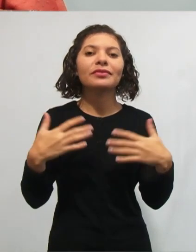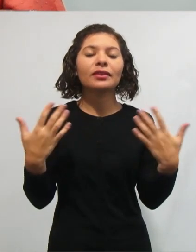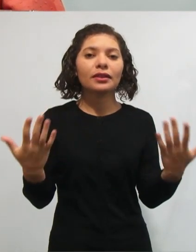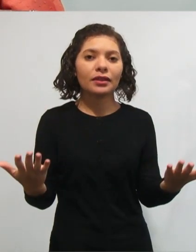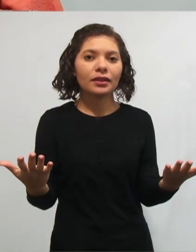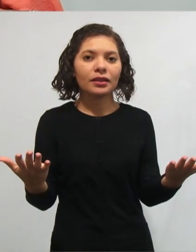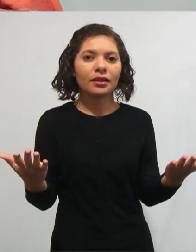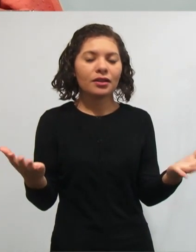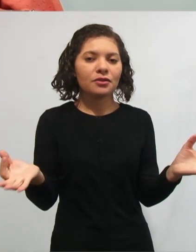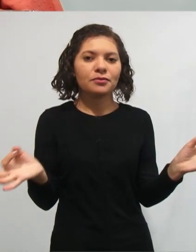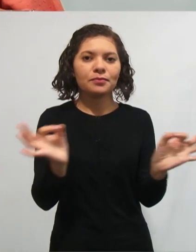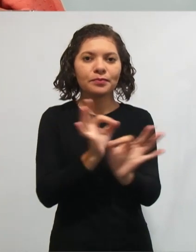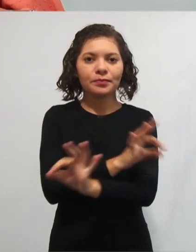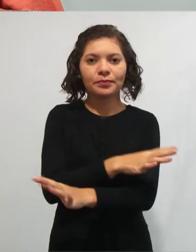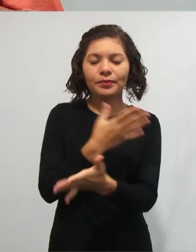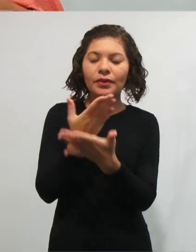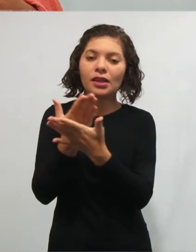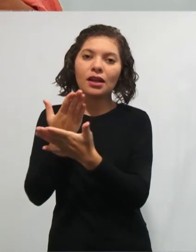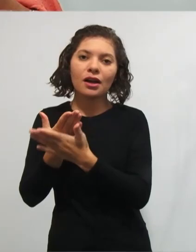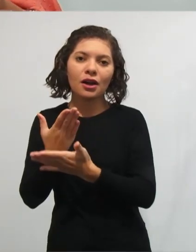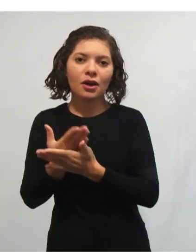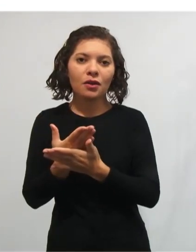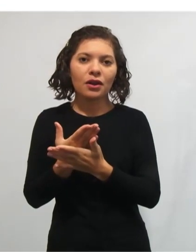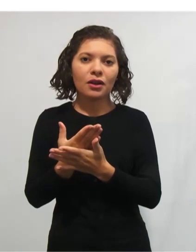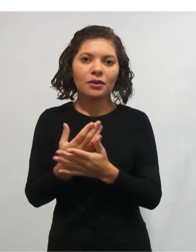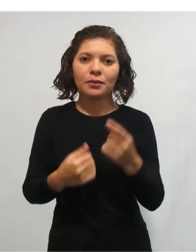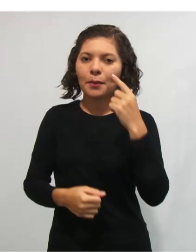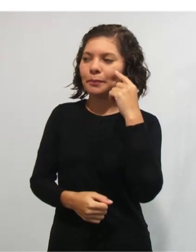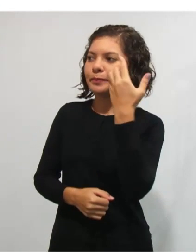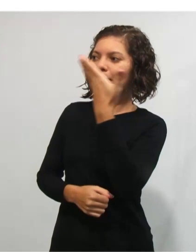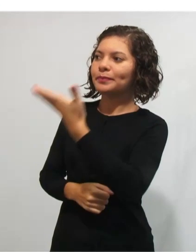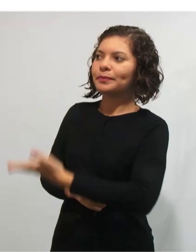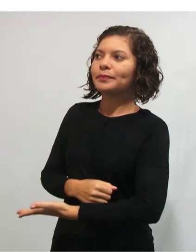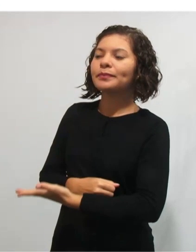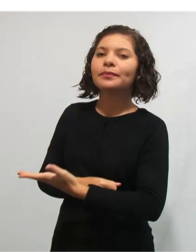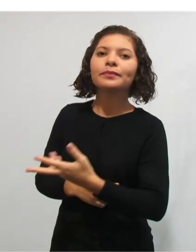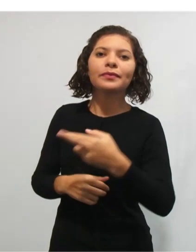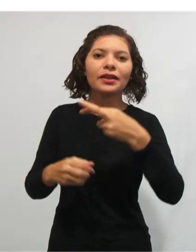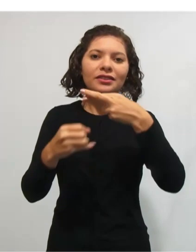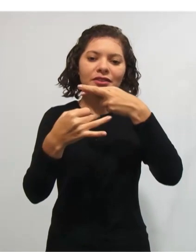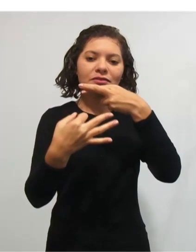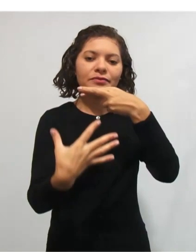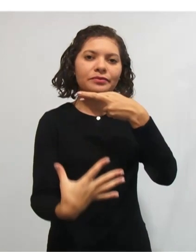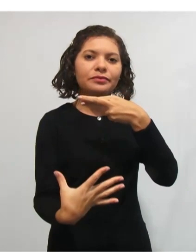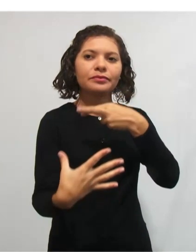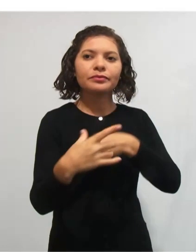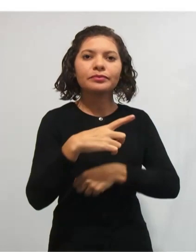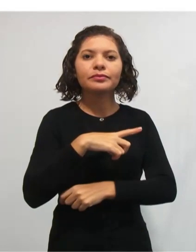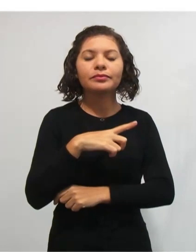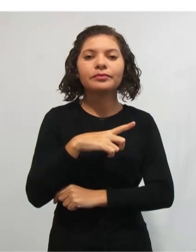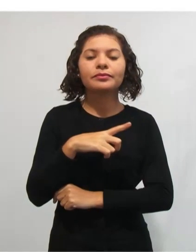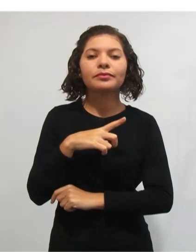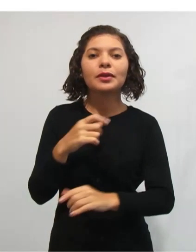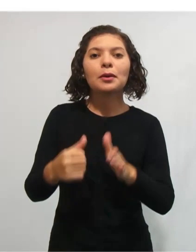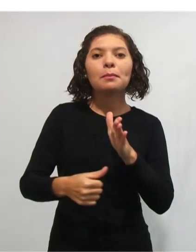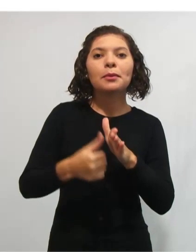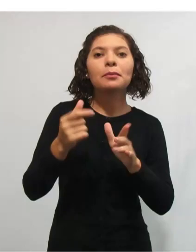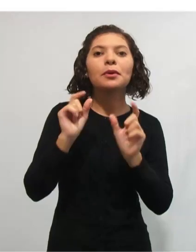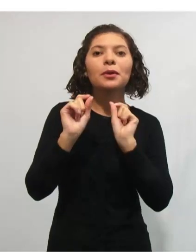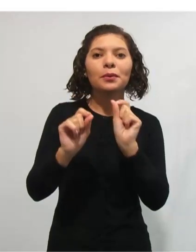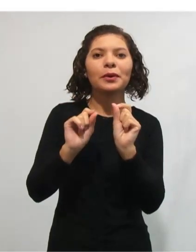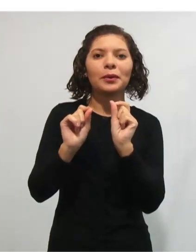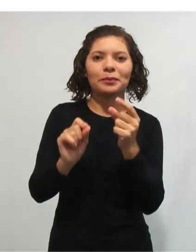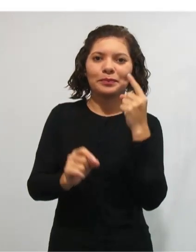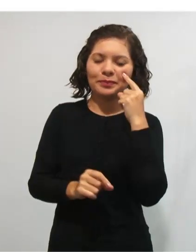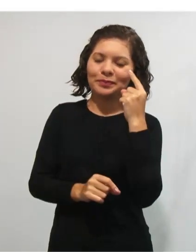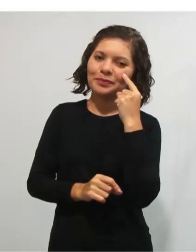finalizo a aula deixando para você algumas referências bibliográficas, tá? A primeira é aquela que